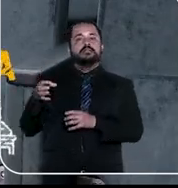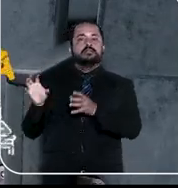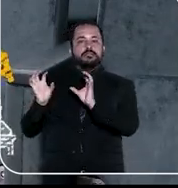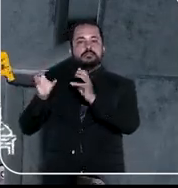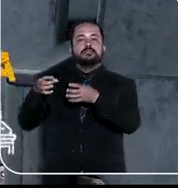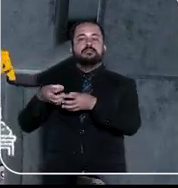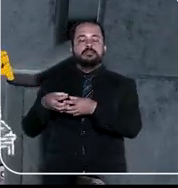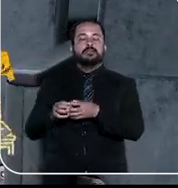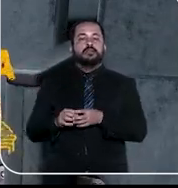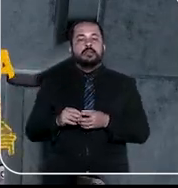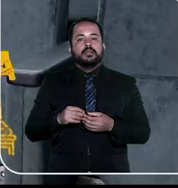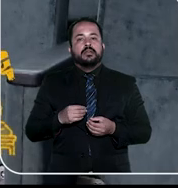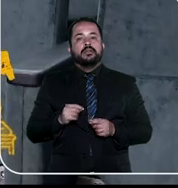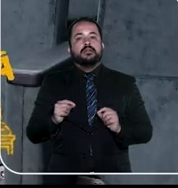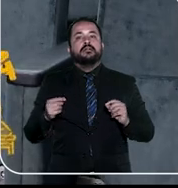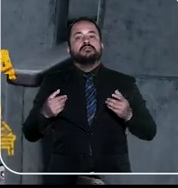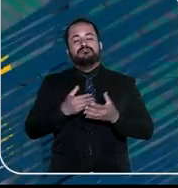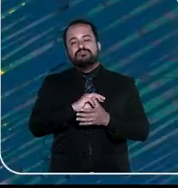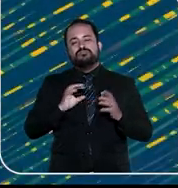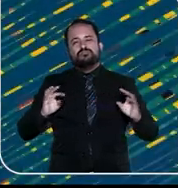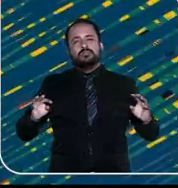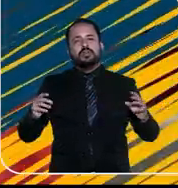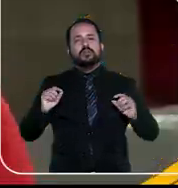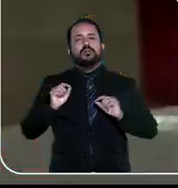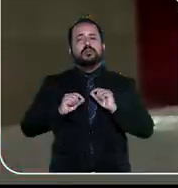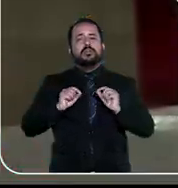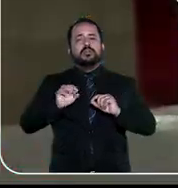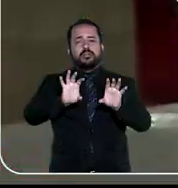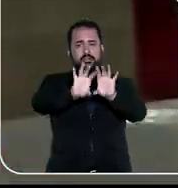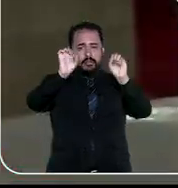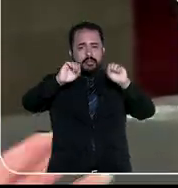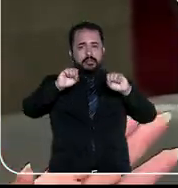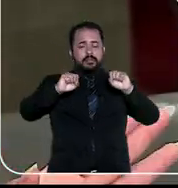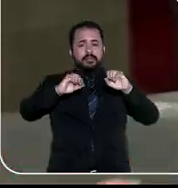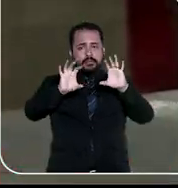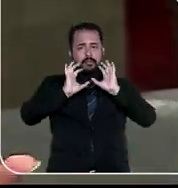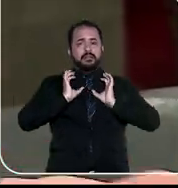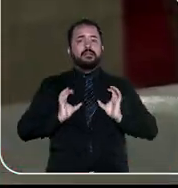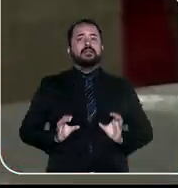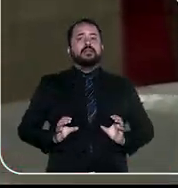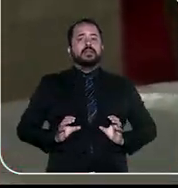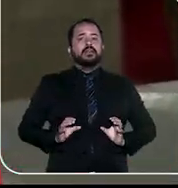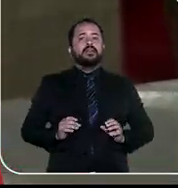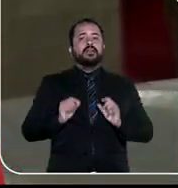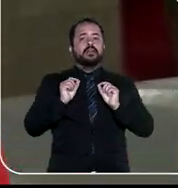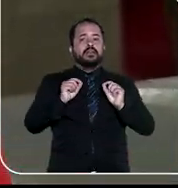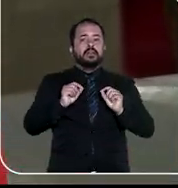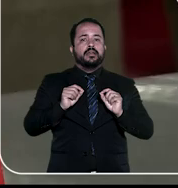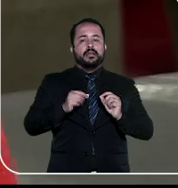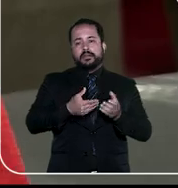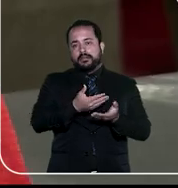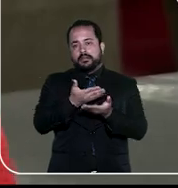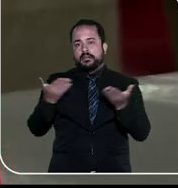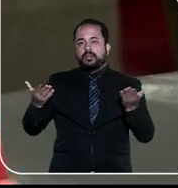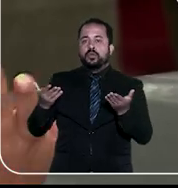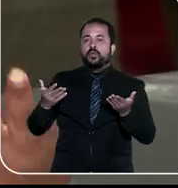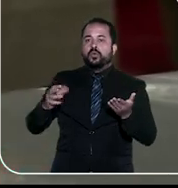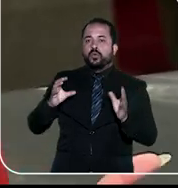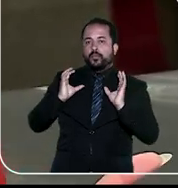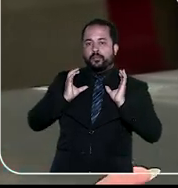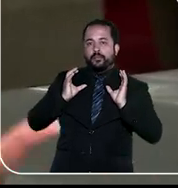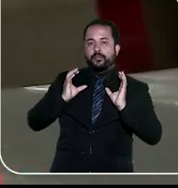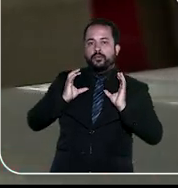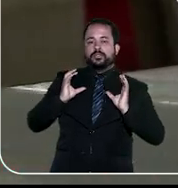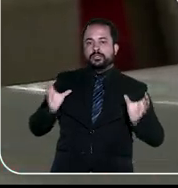sessão, pela quinta e sexta turma. E como se não bastasse tudo isso, o Tribunal da Cidadania ainda abre